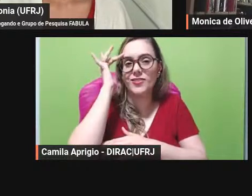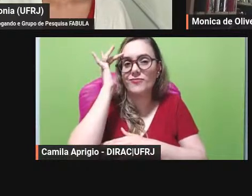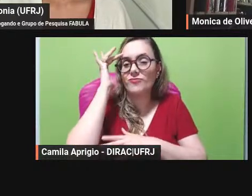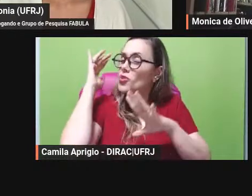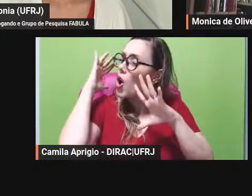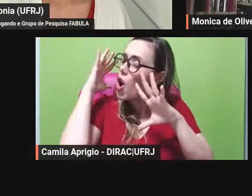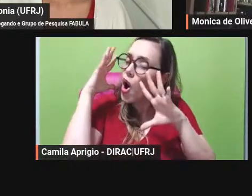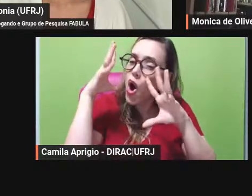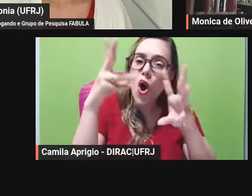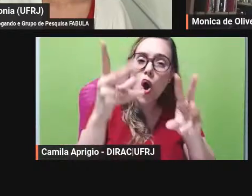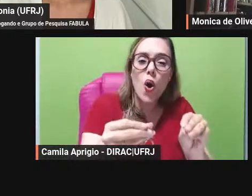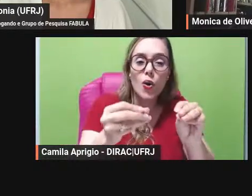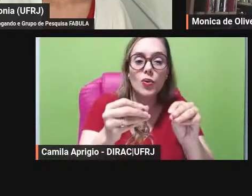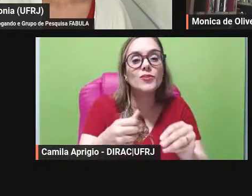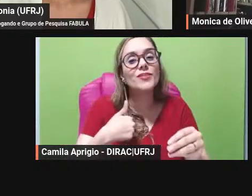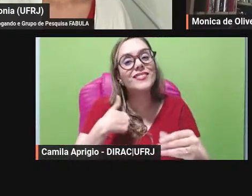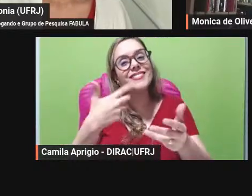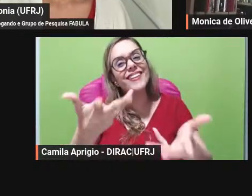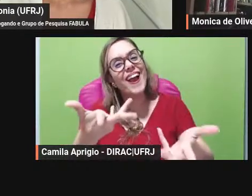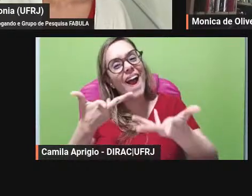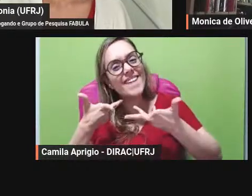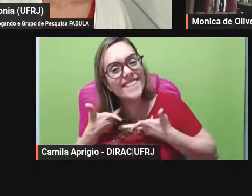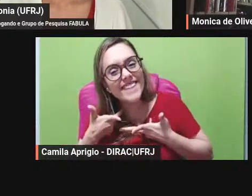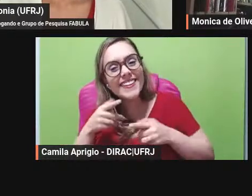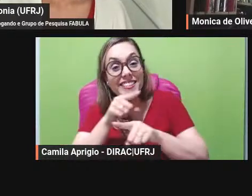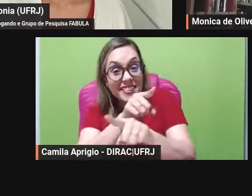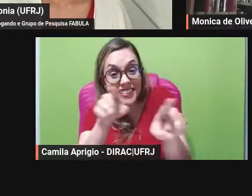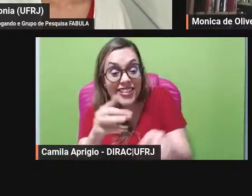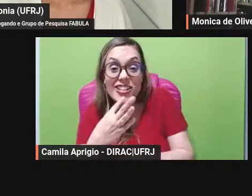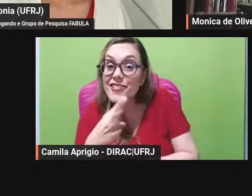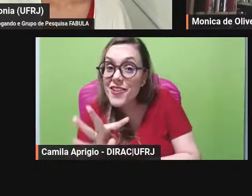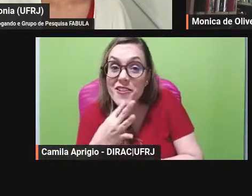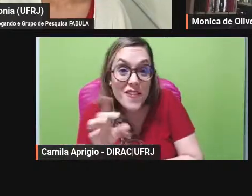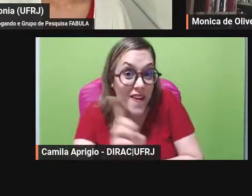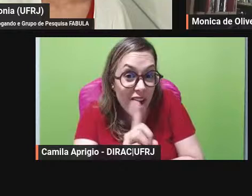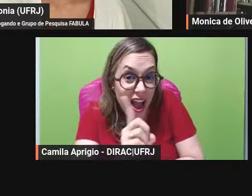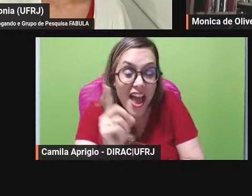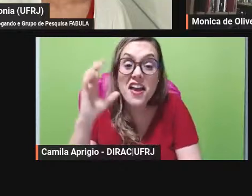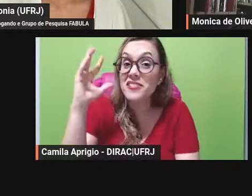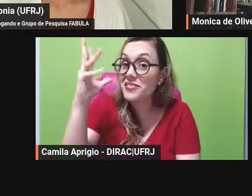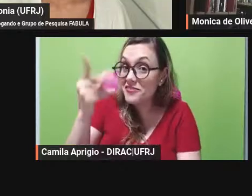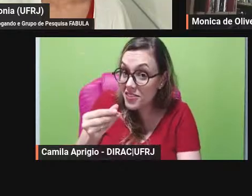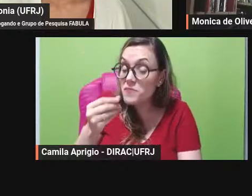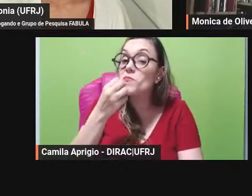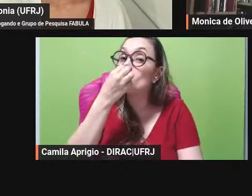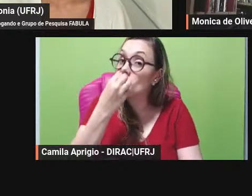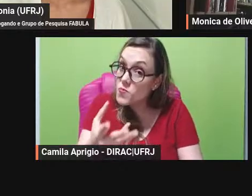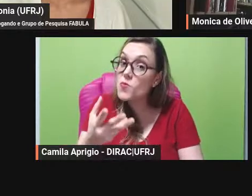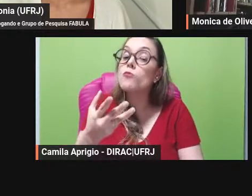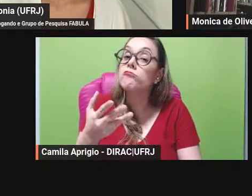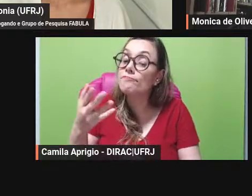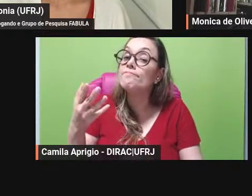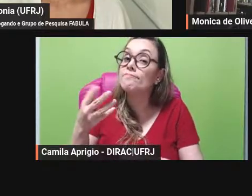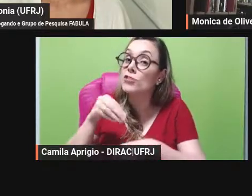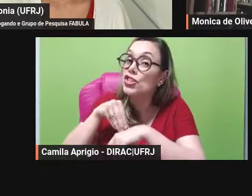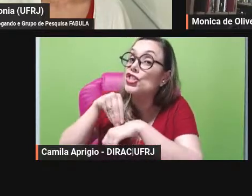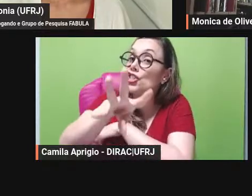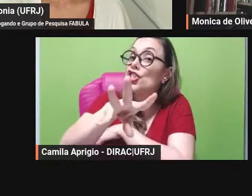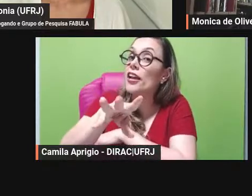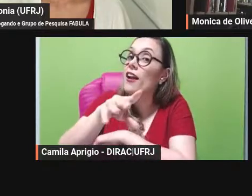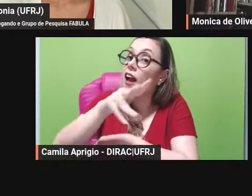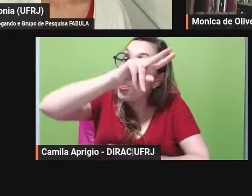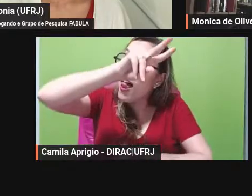aqueles que ainda não conhecem a fábula consideram que ela não tem tanta importância que leiam leiam os trabalhos os